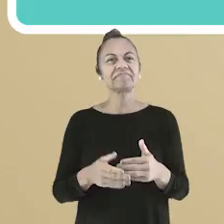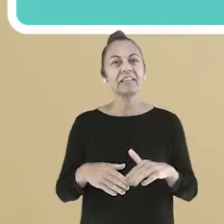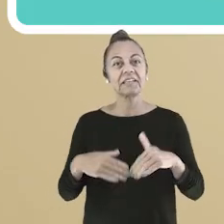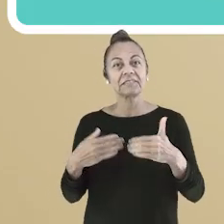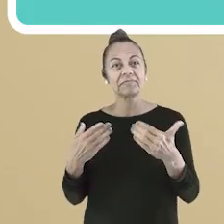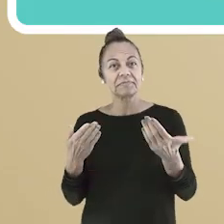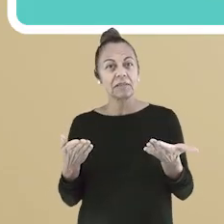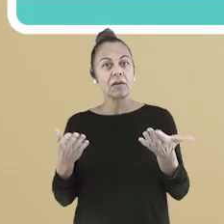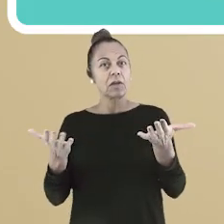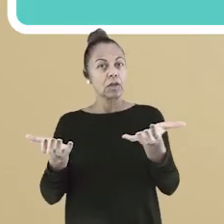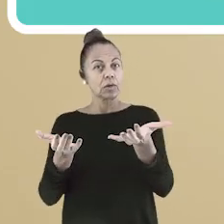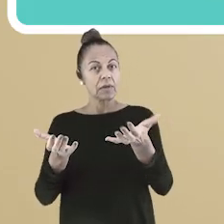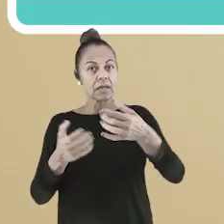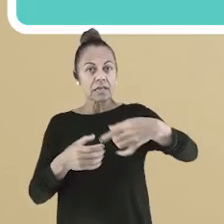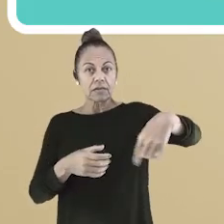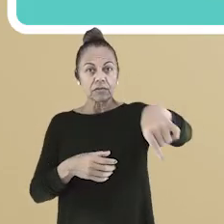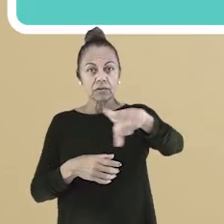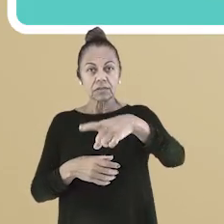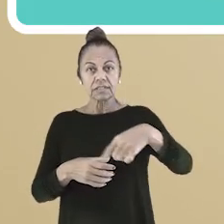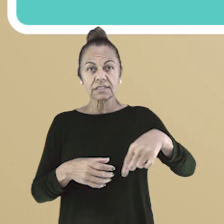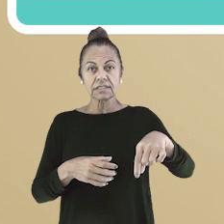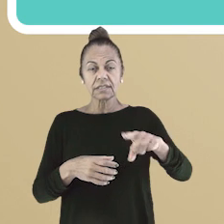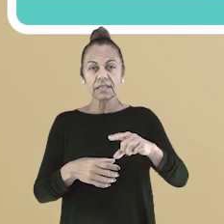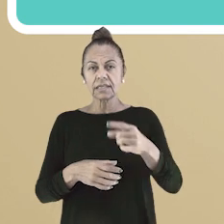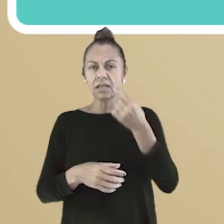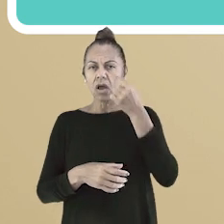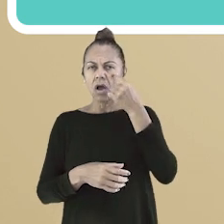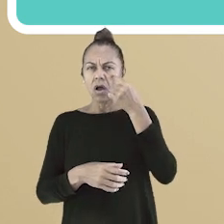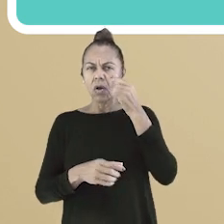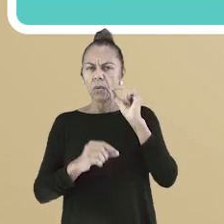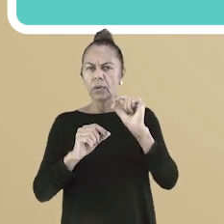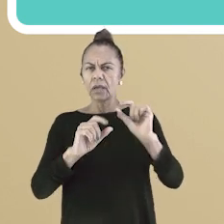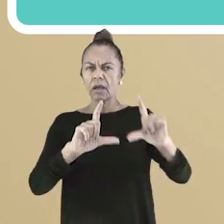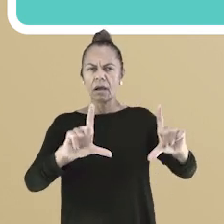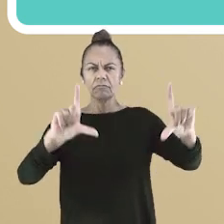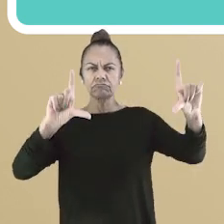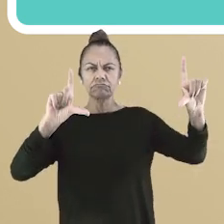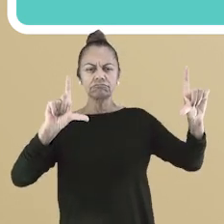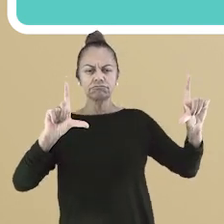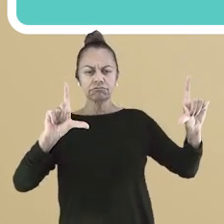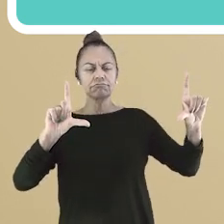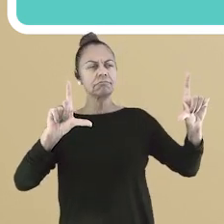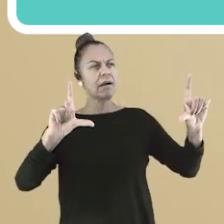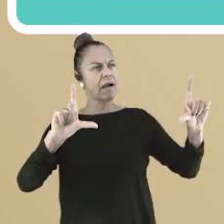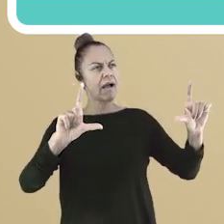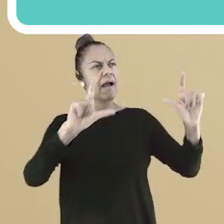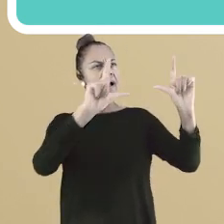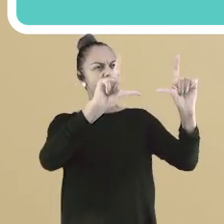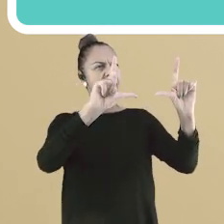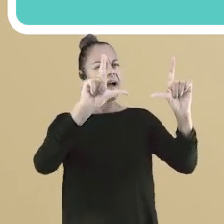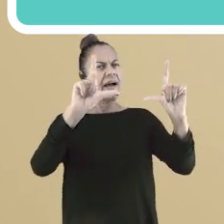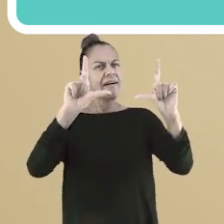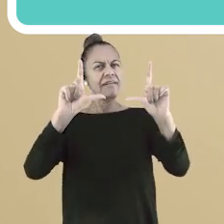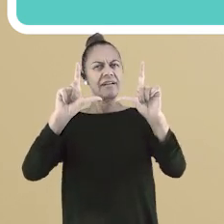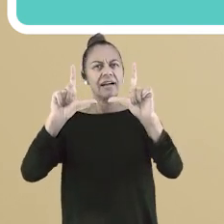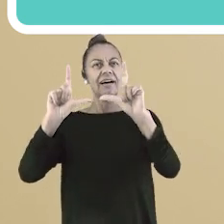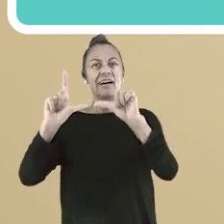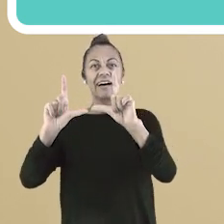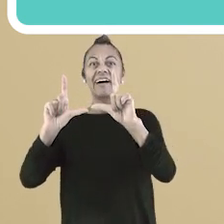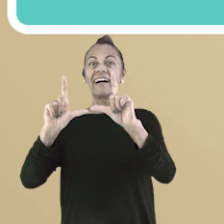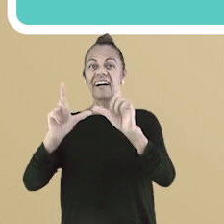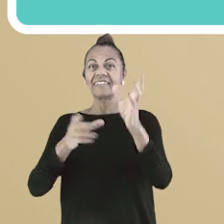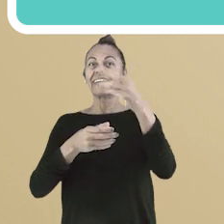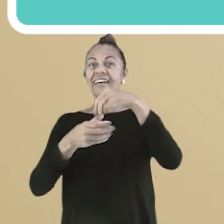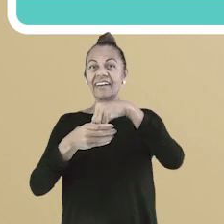Para começarmos a nossa aula, quero que vocês observem estas placas de sinalizações que encontramos em alguns ambientes de